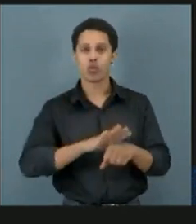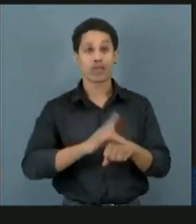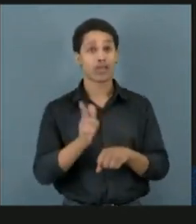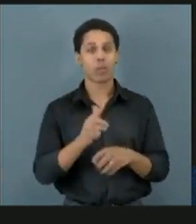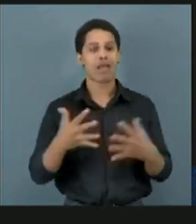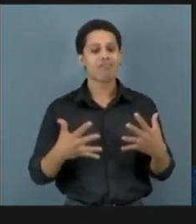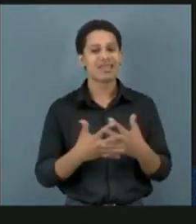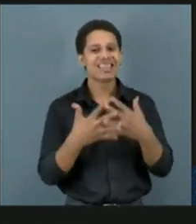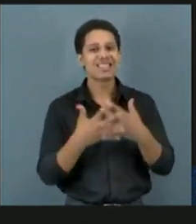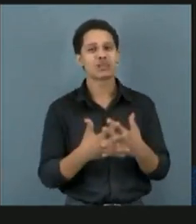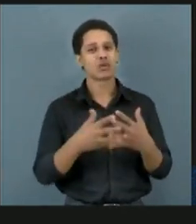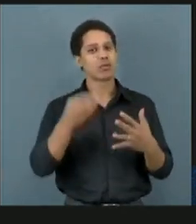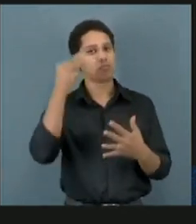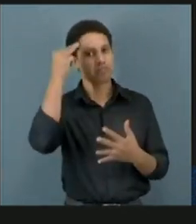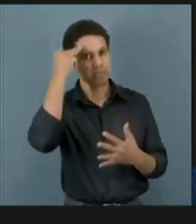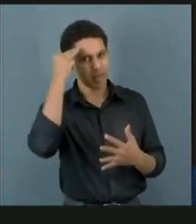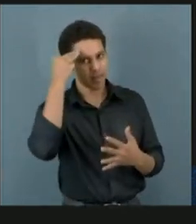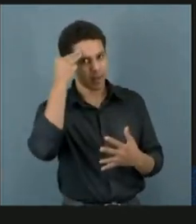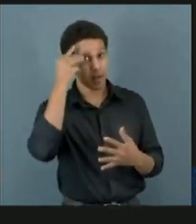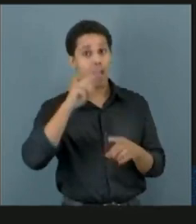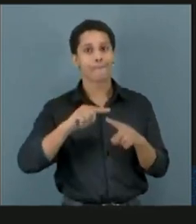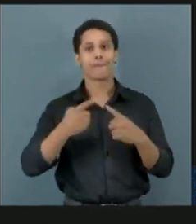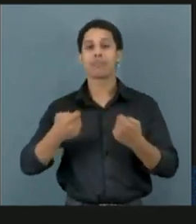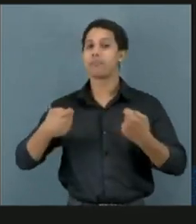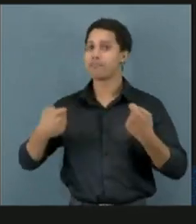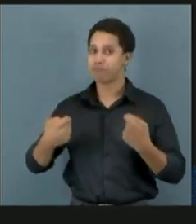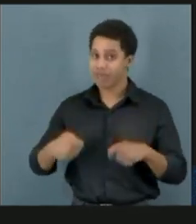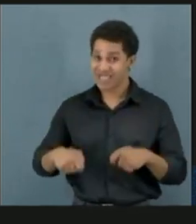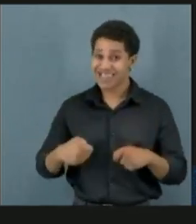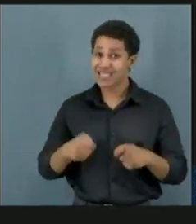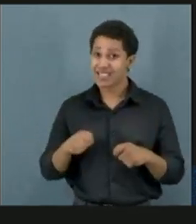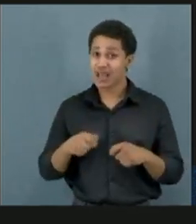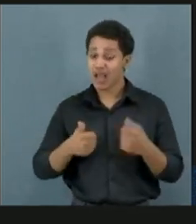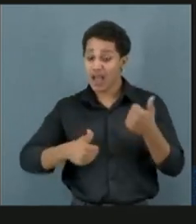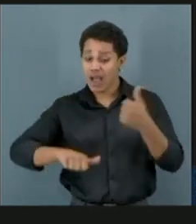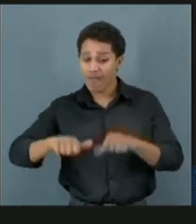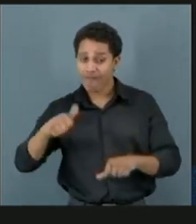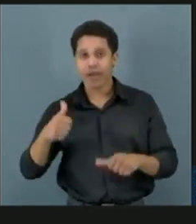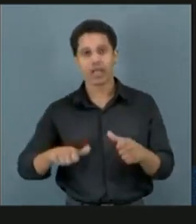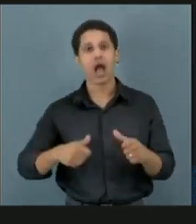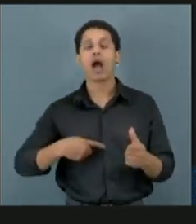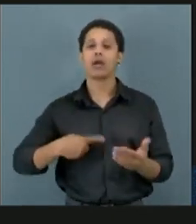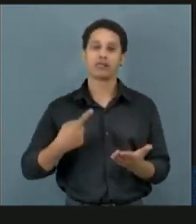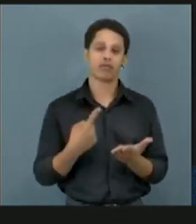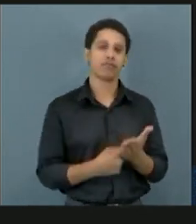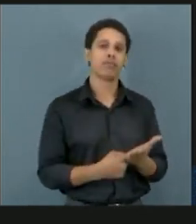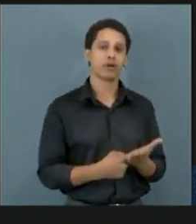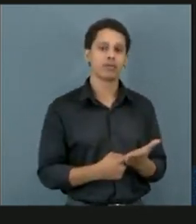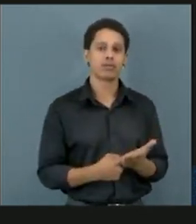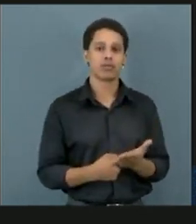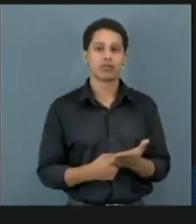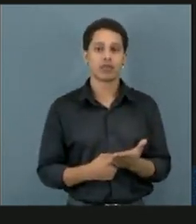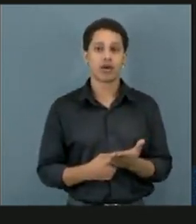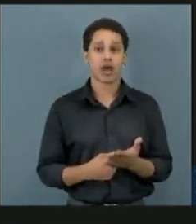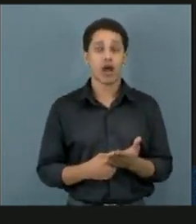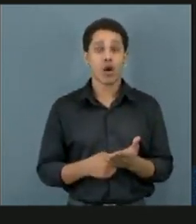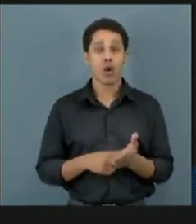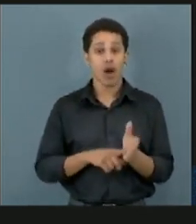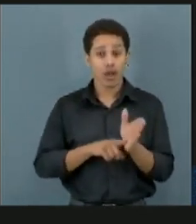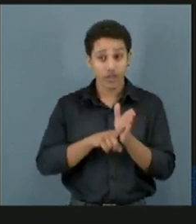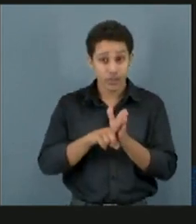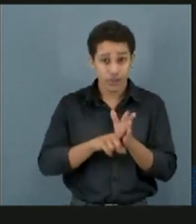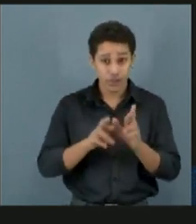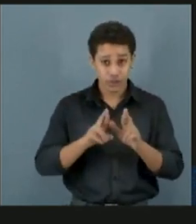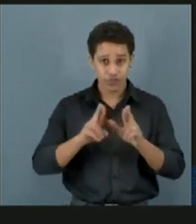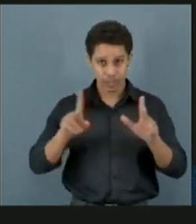que precisa ser verificado e afirmado. O diagnóstico diferencial com